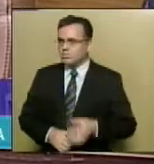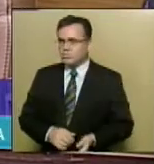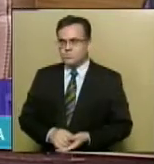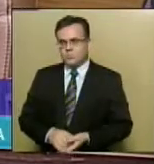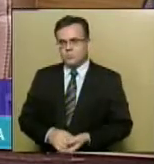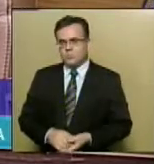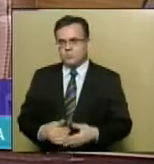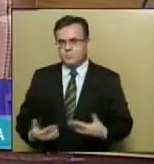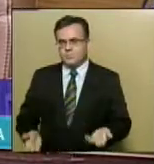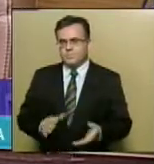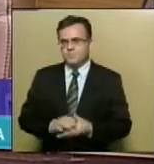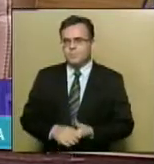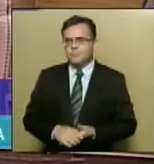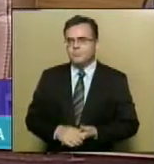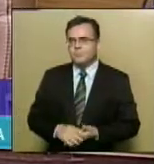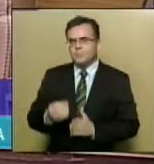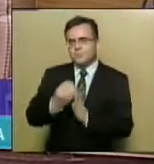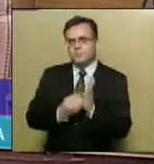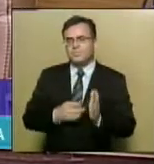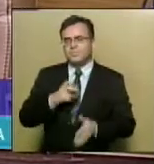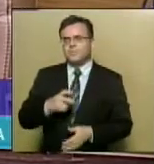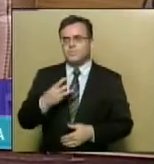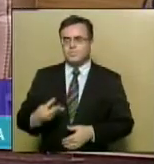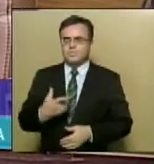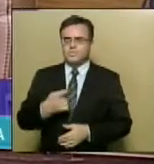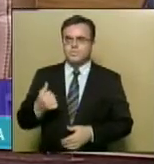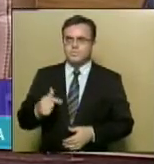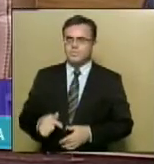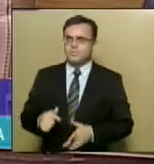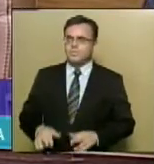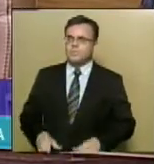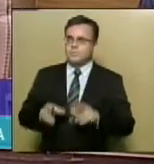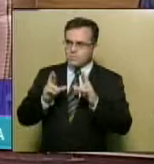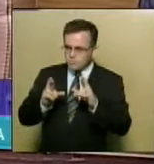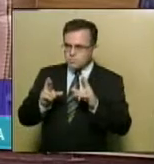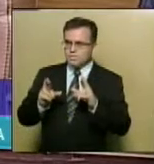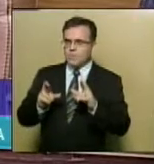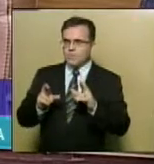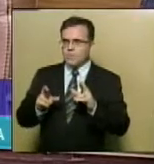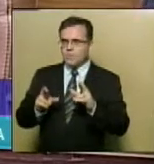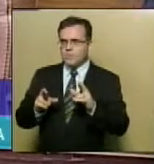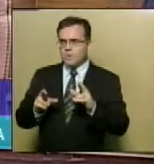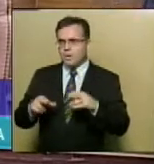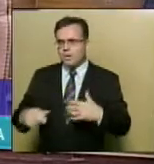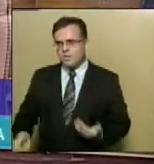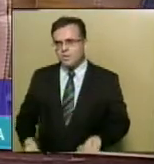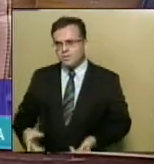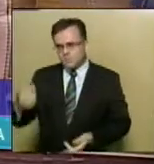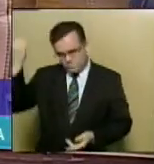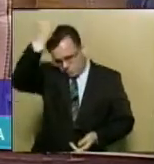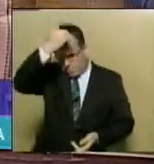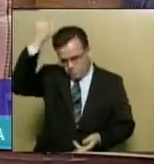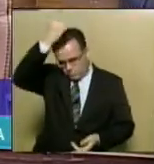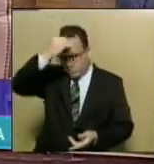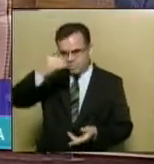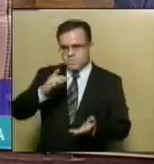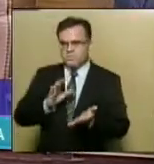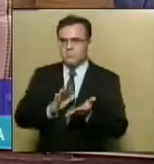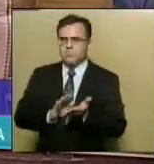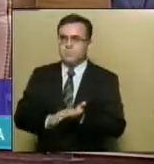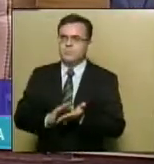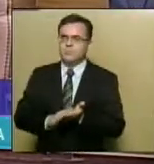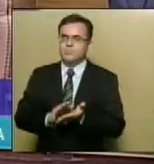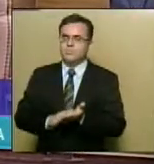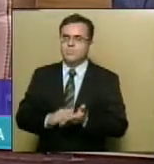Ofício 53, 2017. Câmara Municipal de Nossa Senhora das Dores. Moção de aplauso. Através do